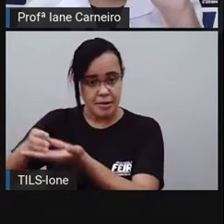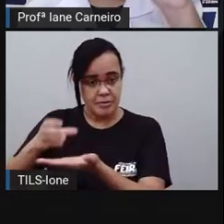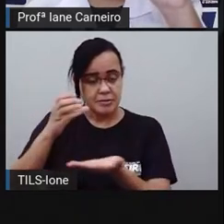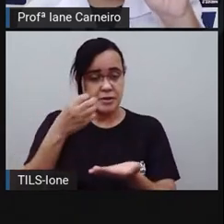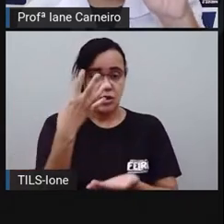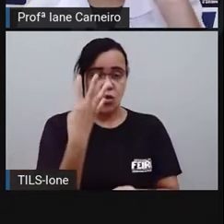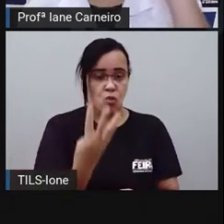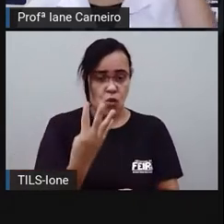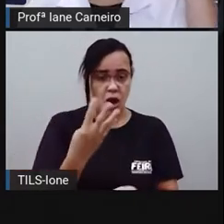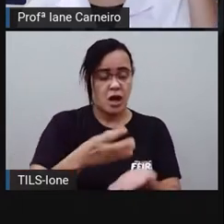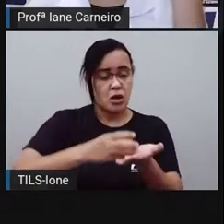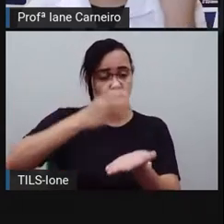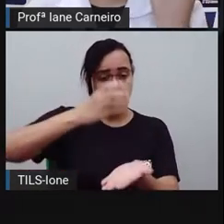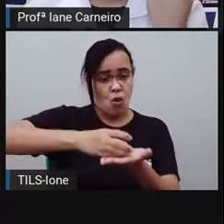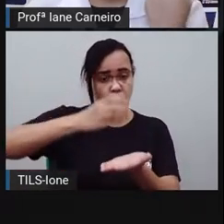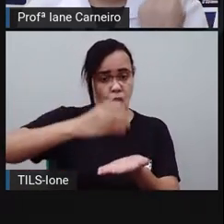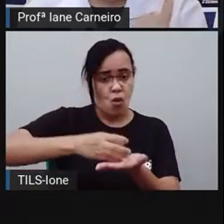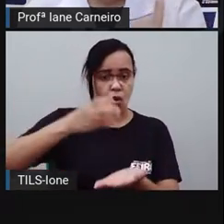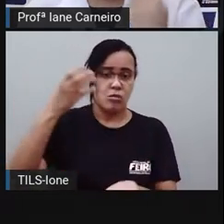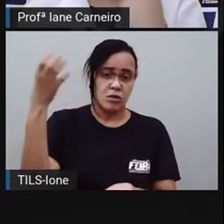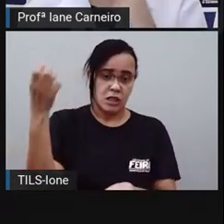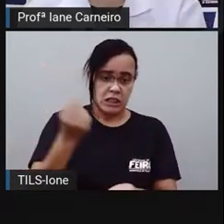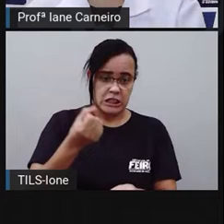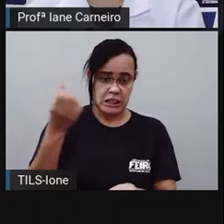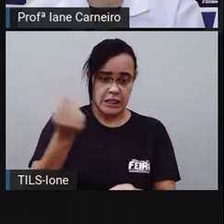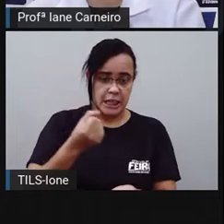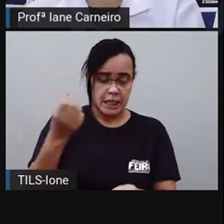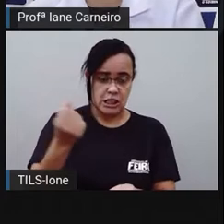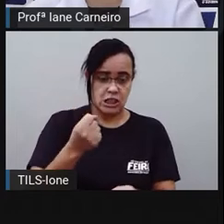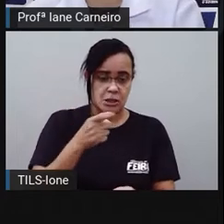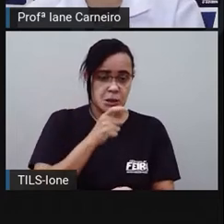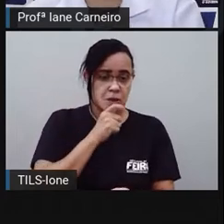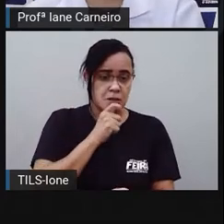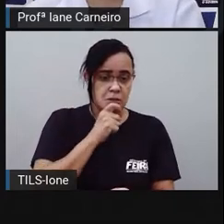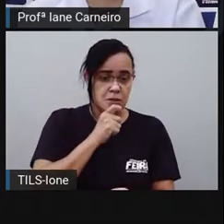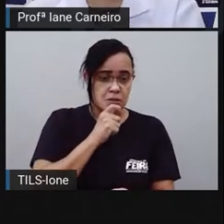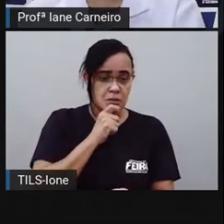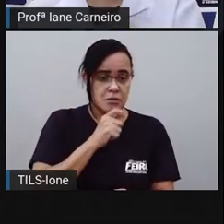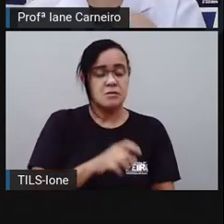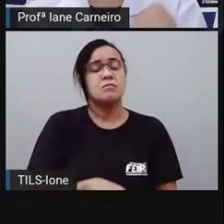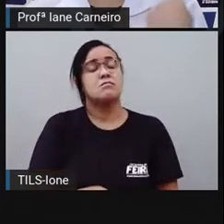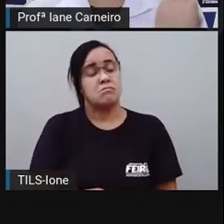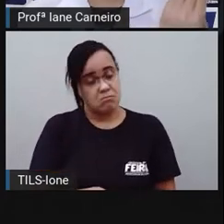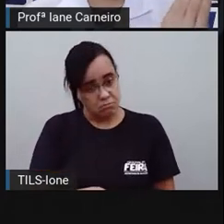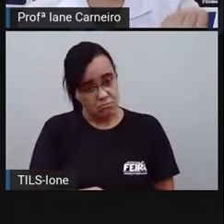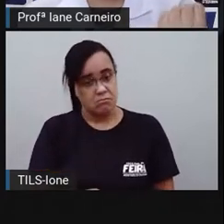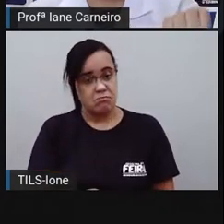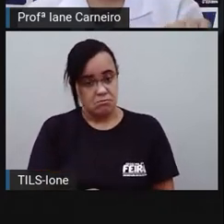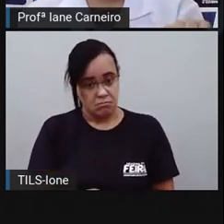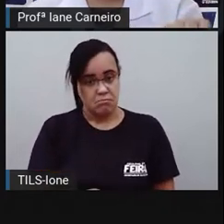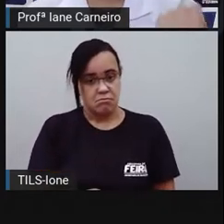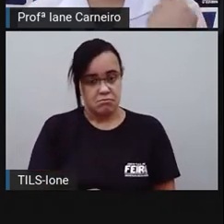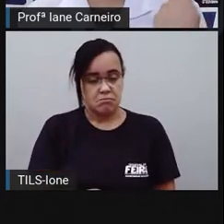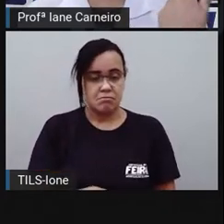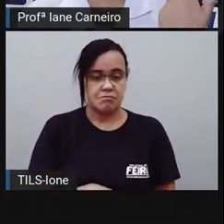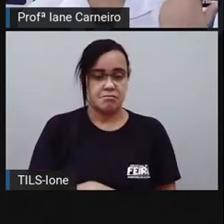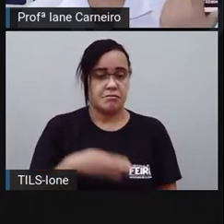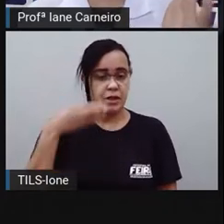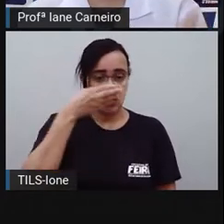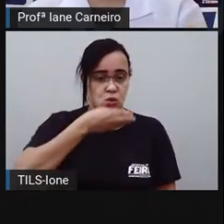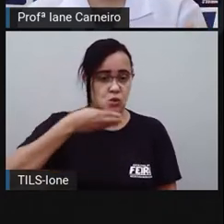quatro. Quatro o quê? Quatro copos de leite gelado. Bom? Aí vem aqui o açúcar gosto,